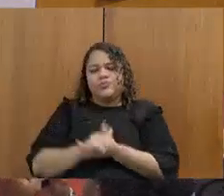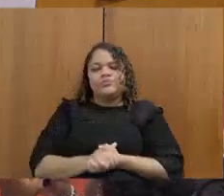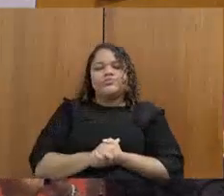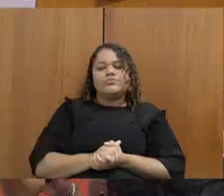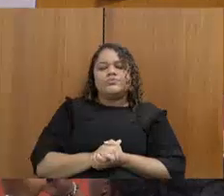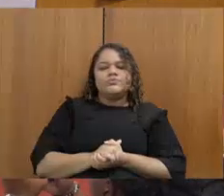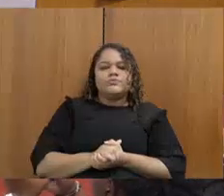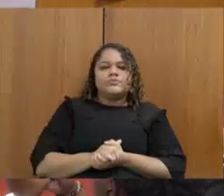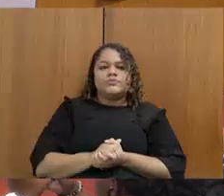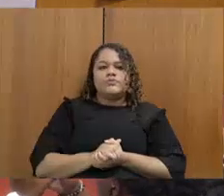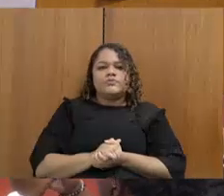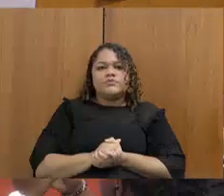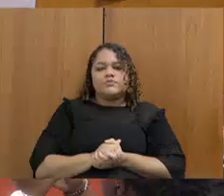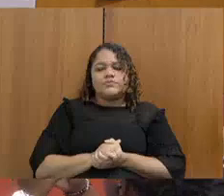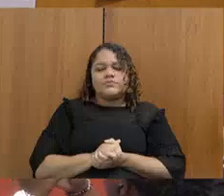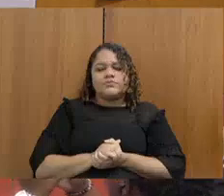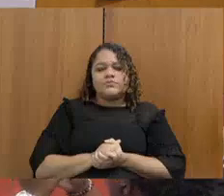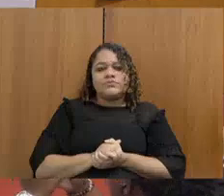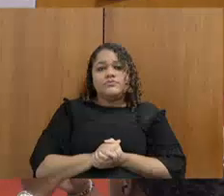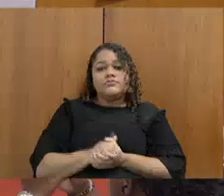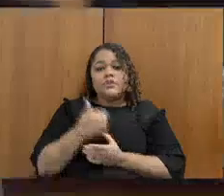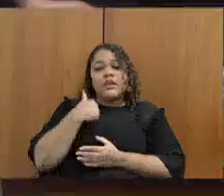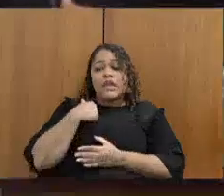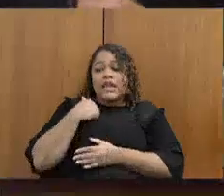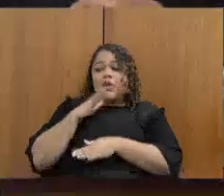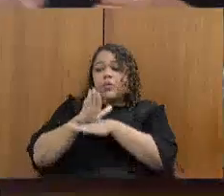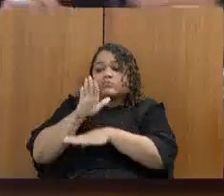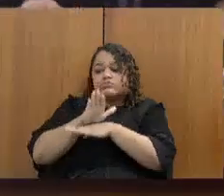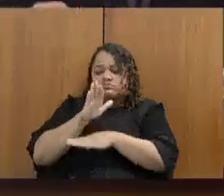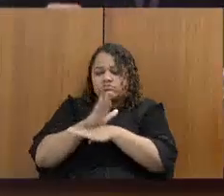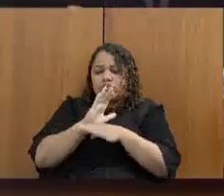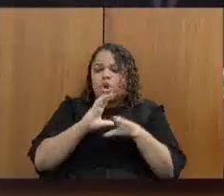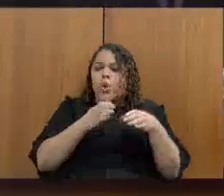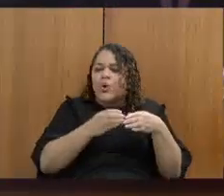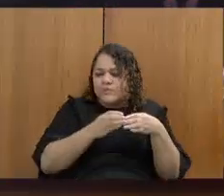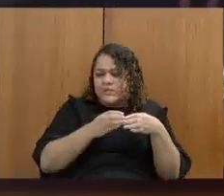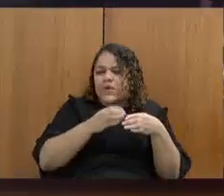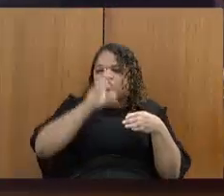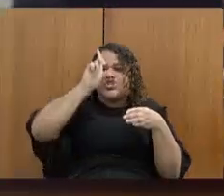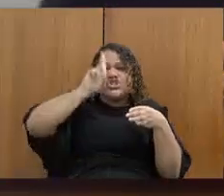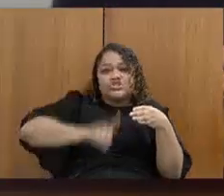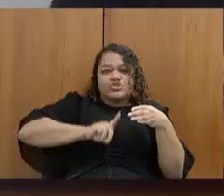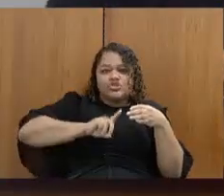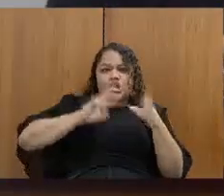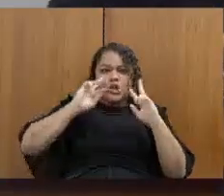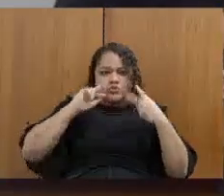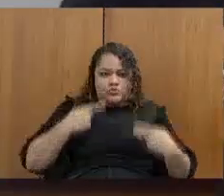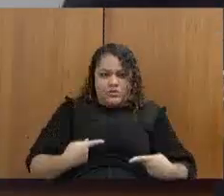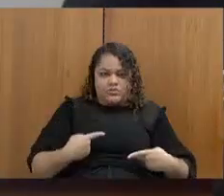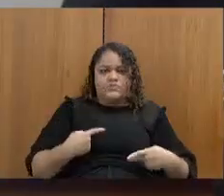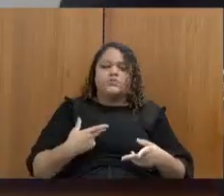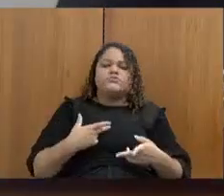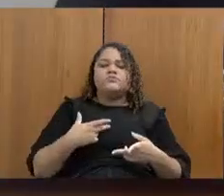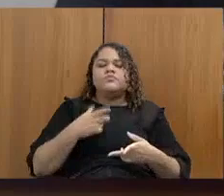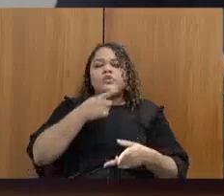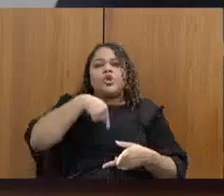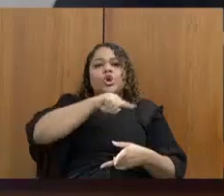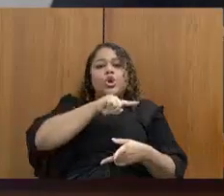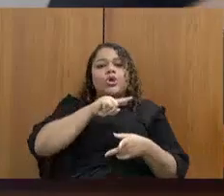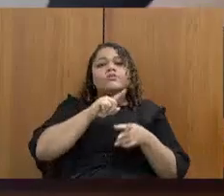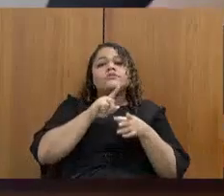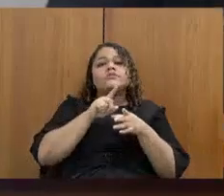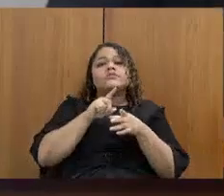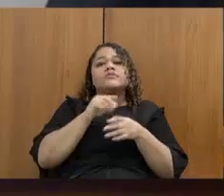a minha contribuição da Comissão de Direitos Humanos, nós fizemos, pedimos para que a Sejus